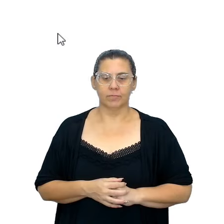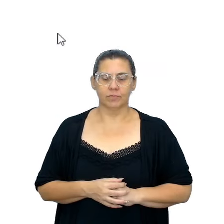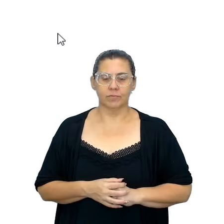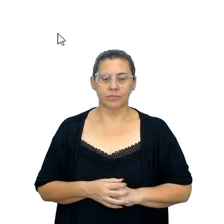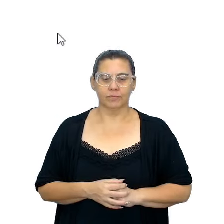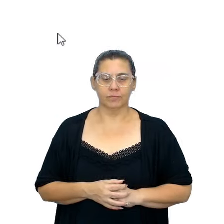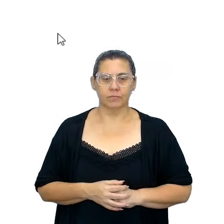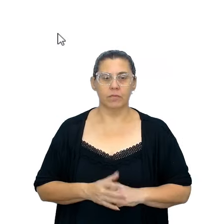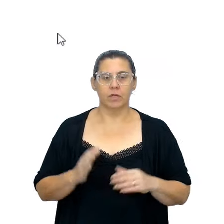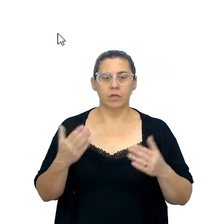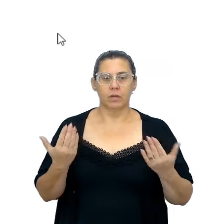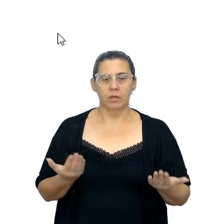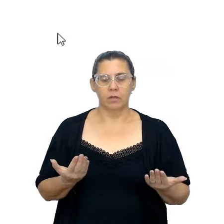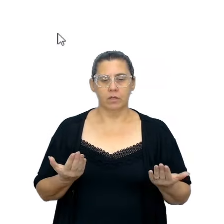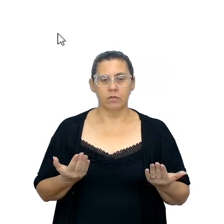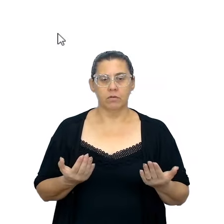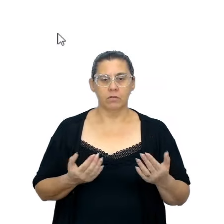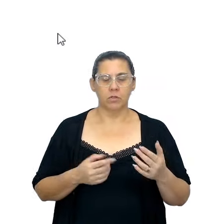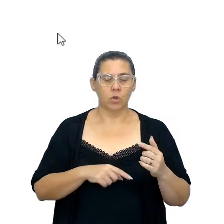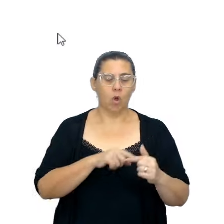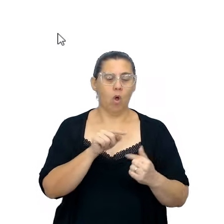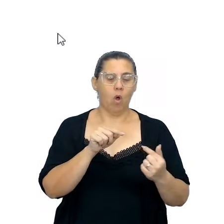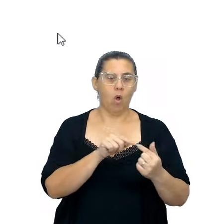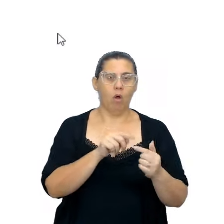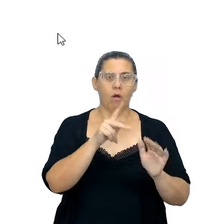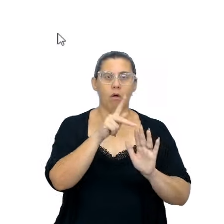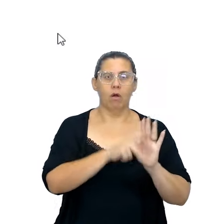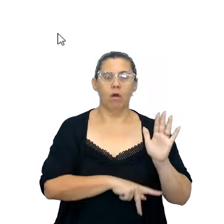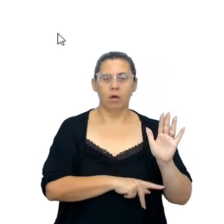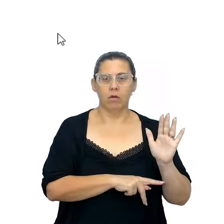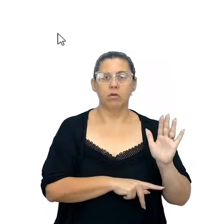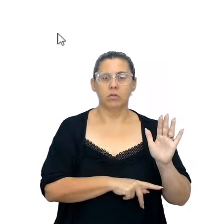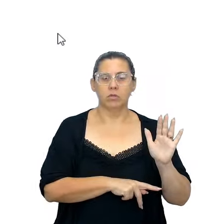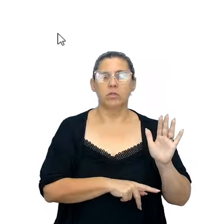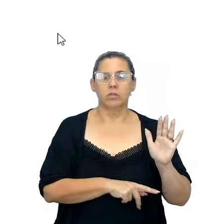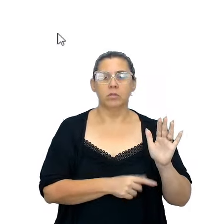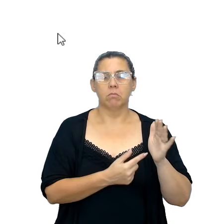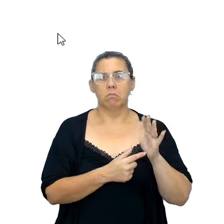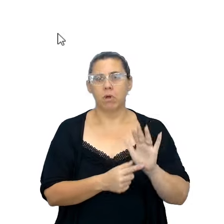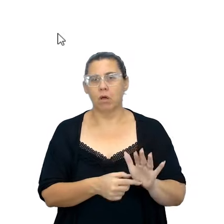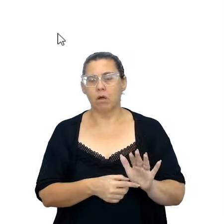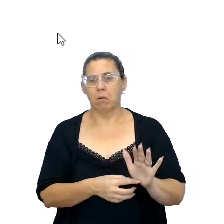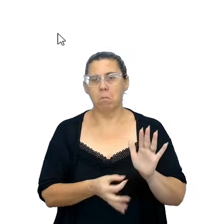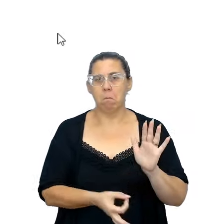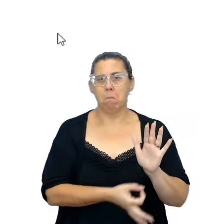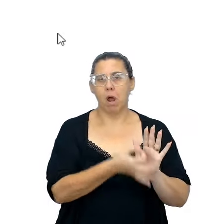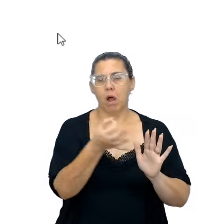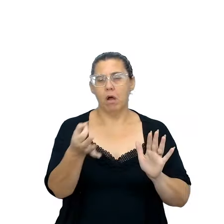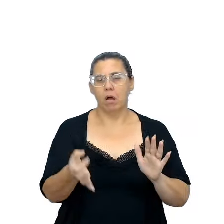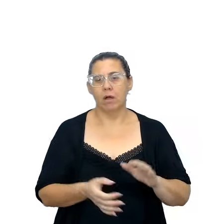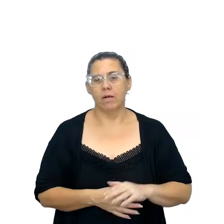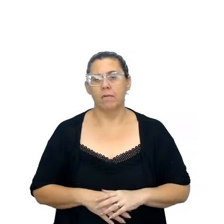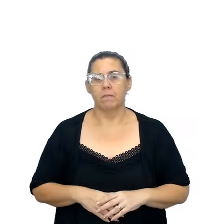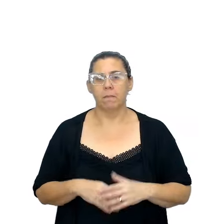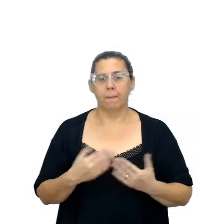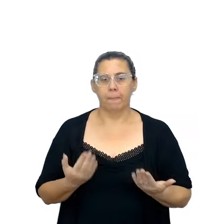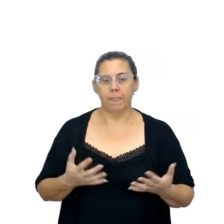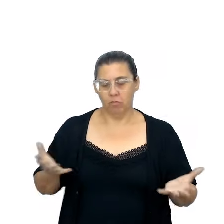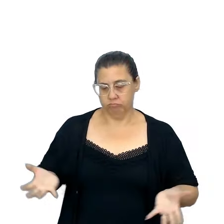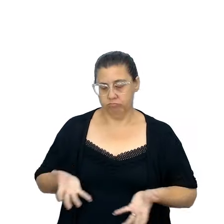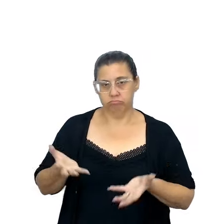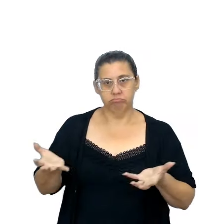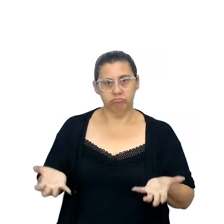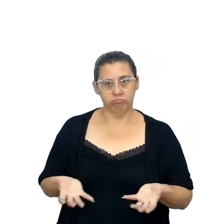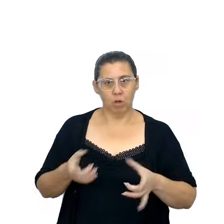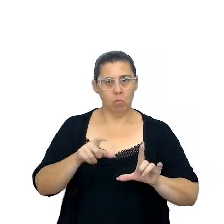Nós vamos entrar agora nos objetivos de um projeto, que eu poderia aqui sugerir, né, e serão outros, então é incentivar